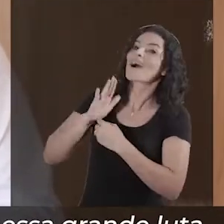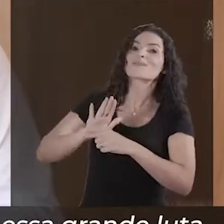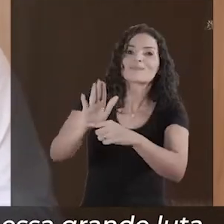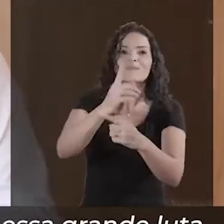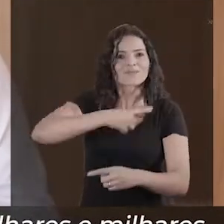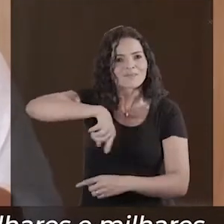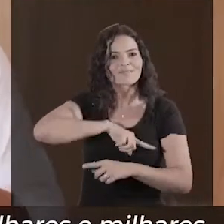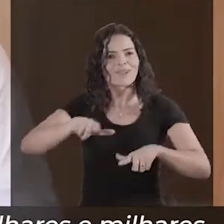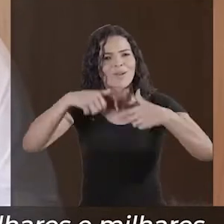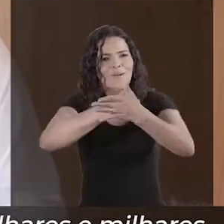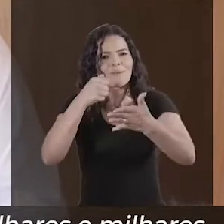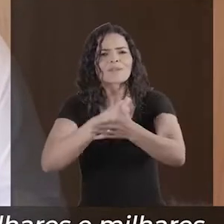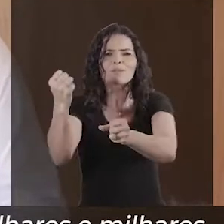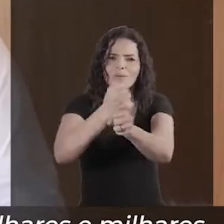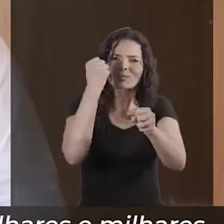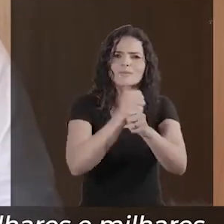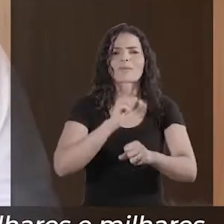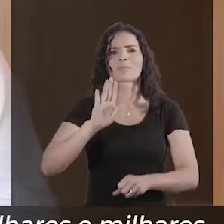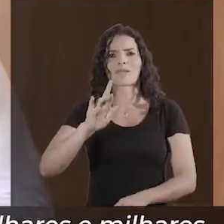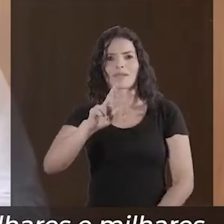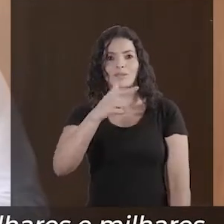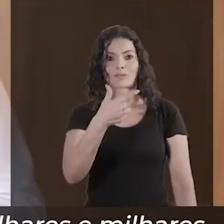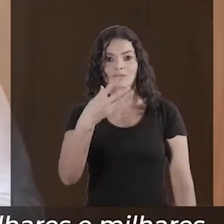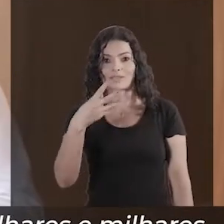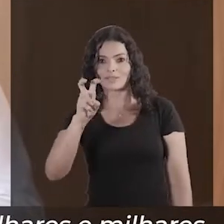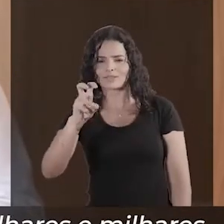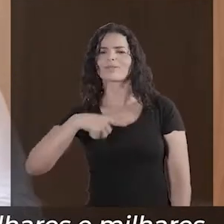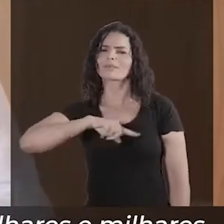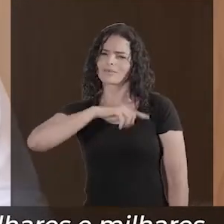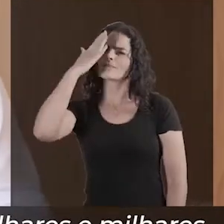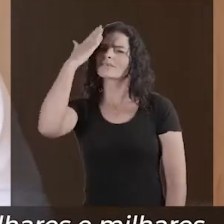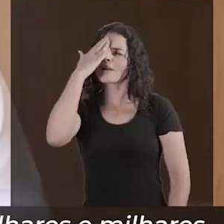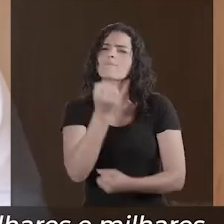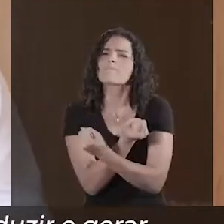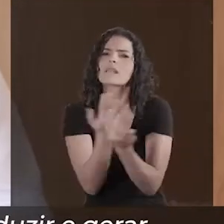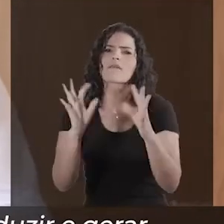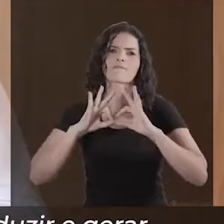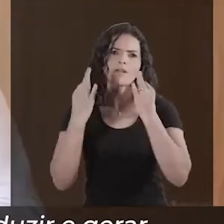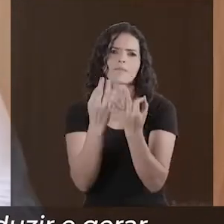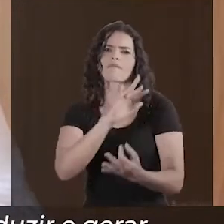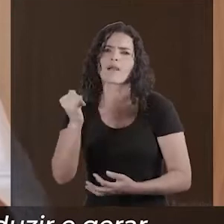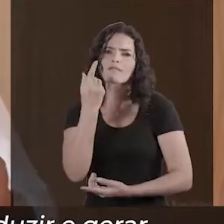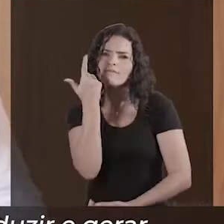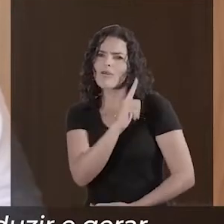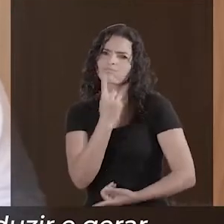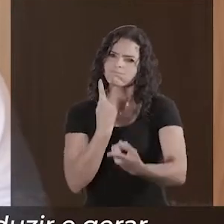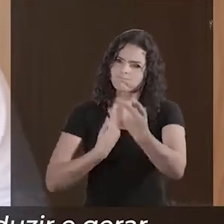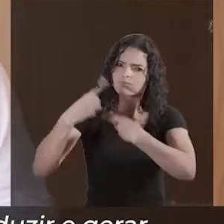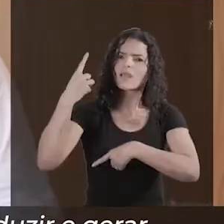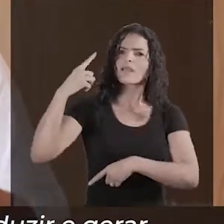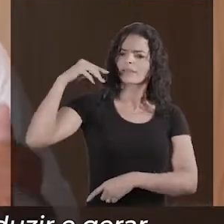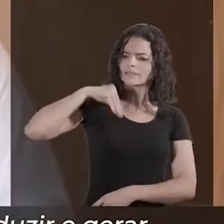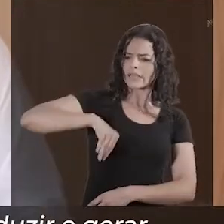grande luta, porque a gente sabe que a 235 é a redenção para milhares e milhares de famílias que vão ter emprego, vão